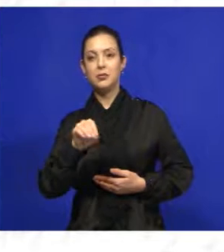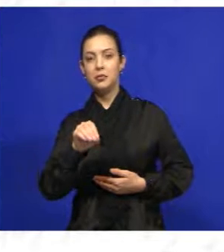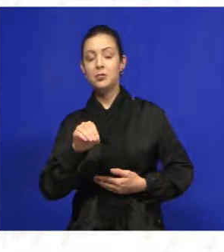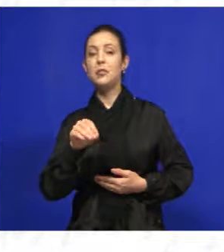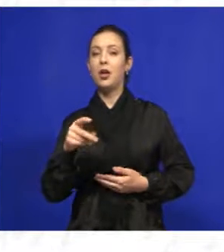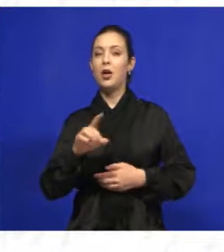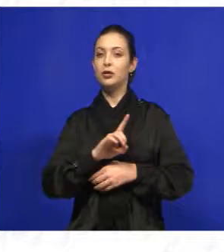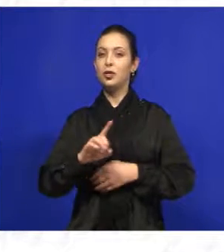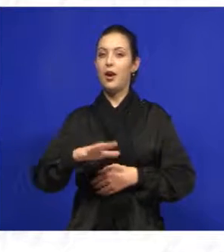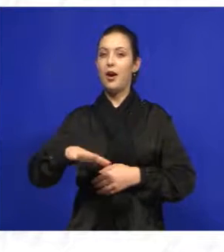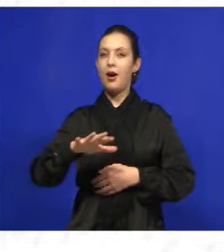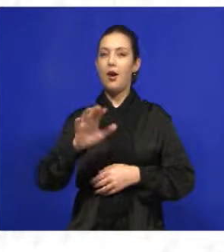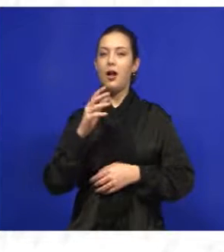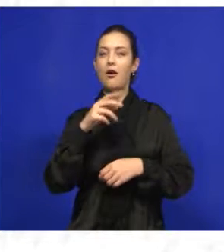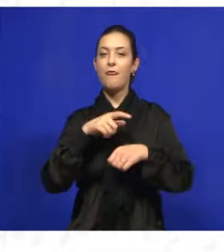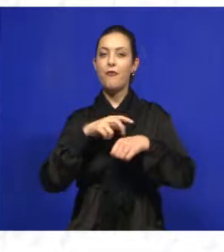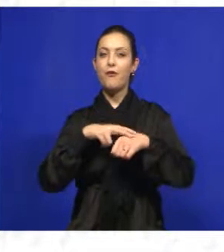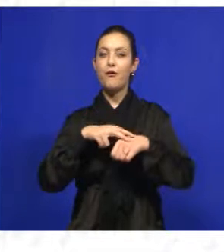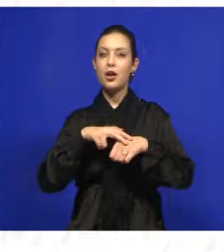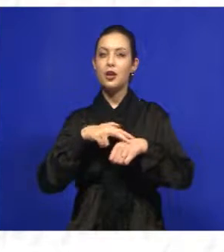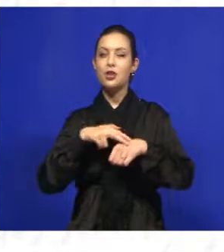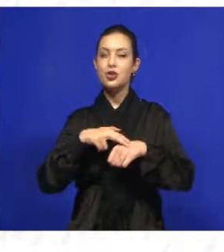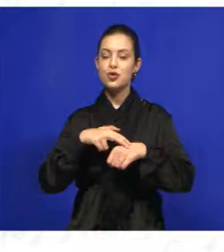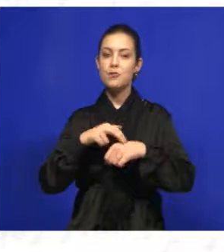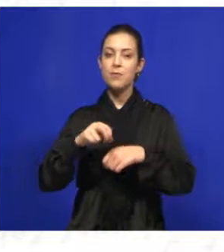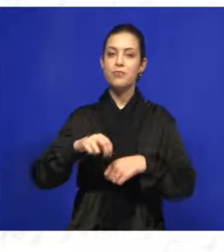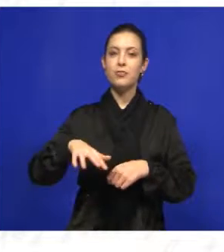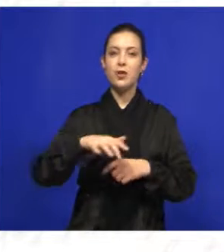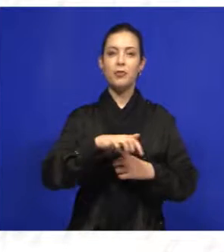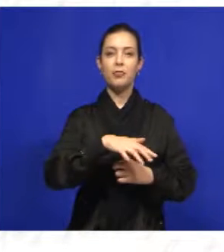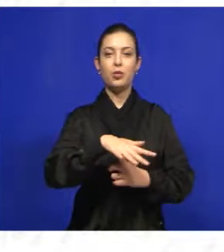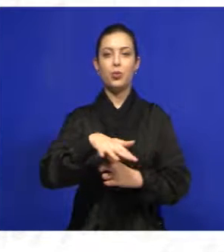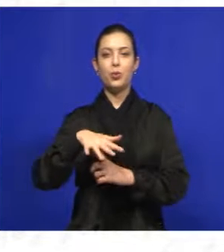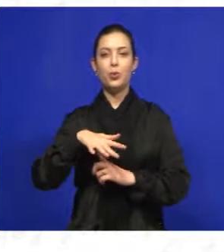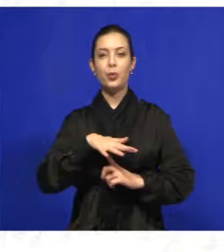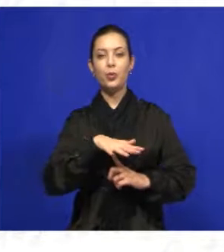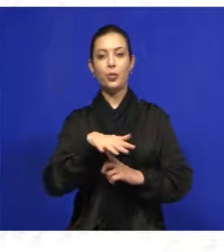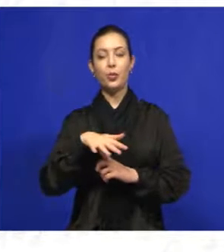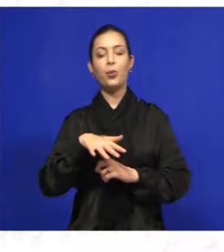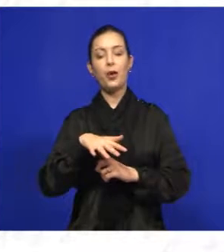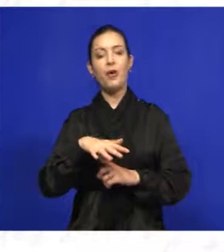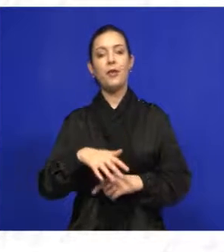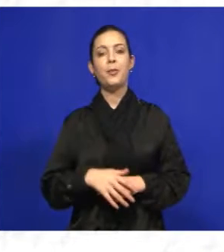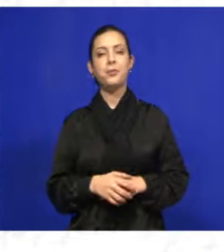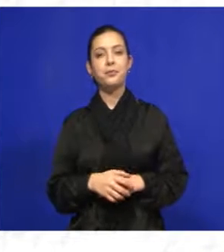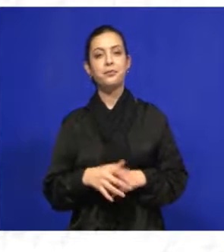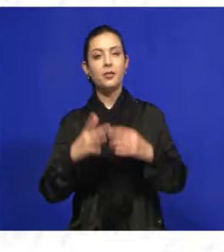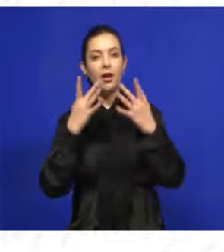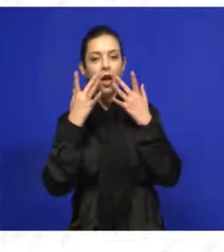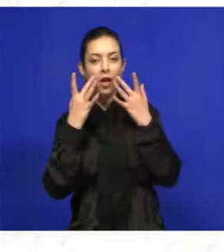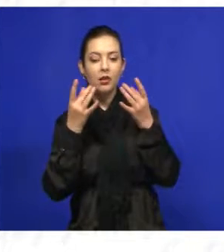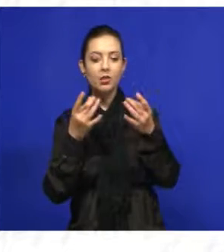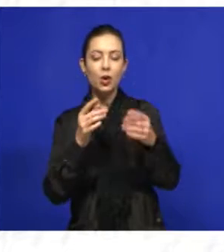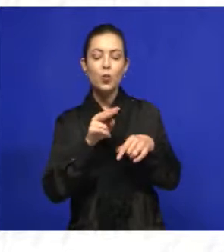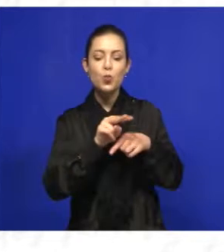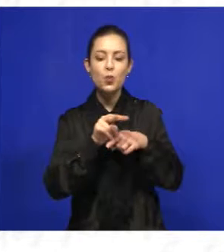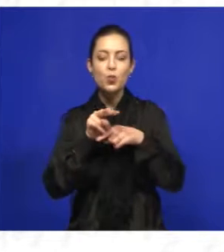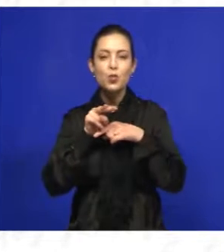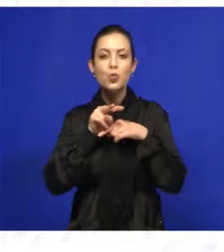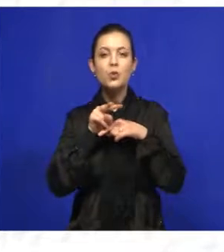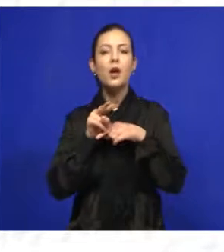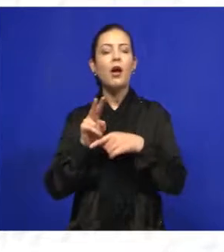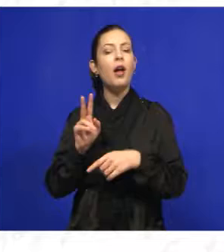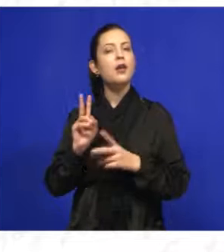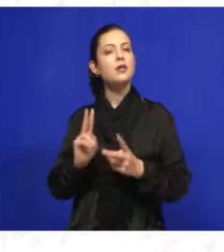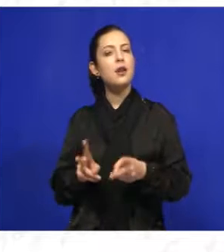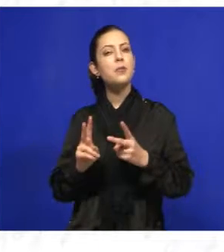áreas verdes, que está fazendo um ótimo trabalho. O Marcos é uma pessoa muito atenciosa. Todas